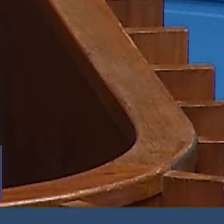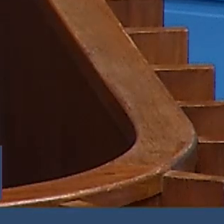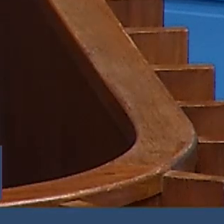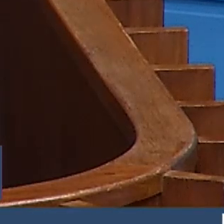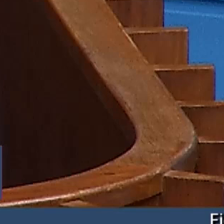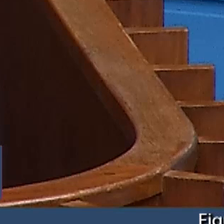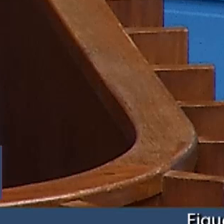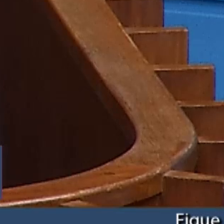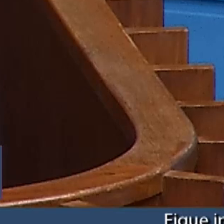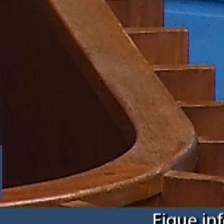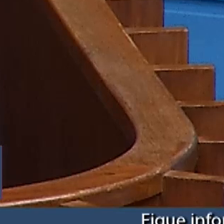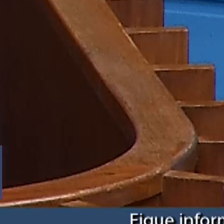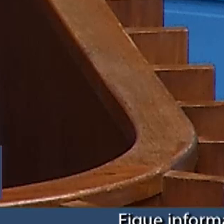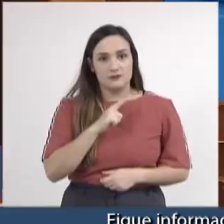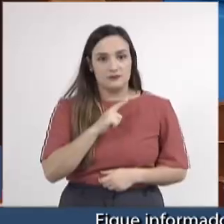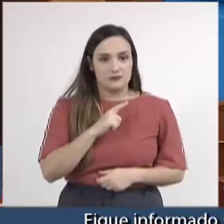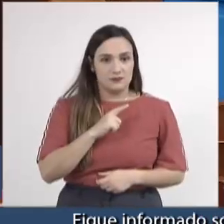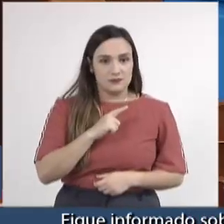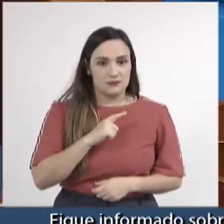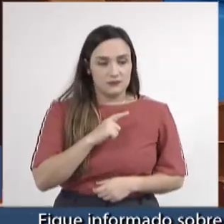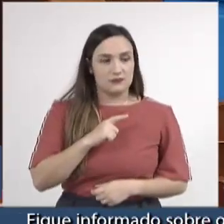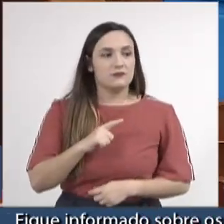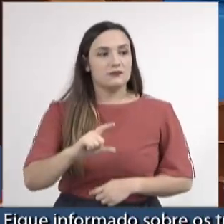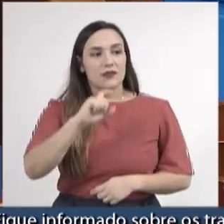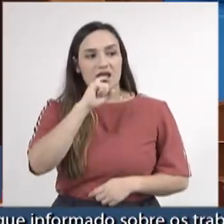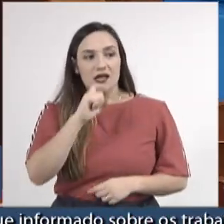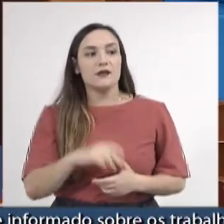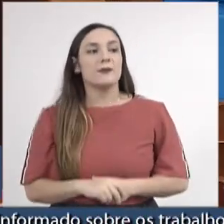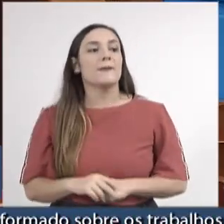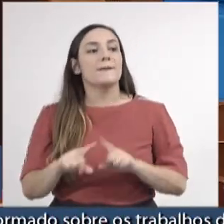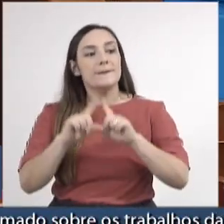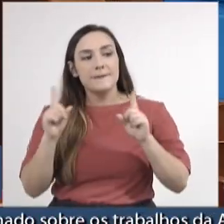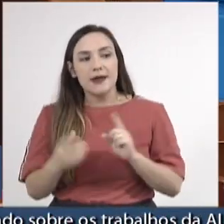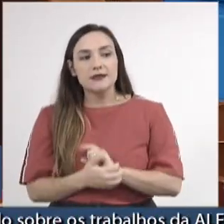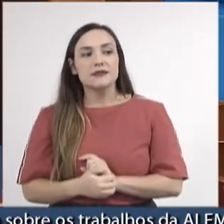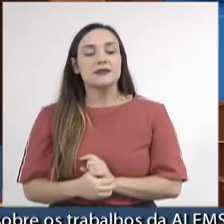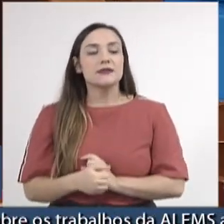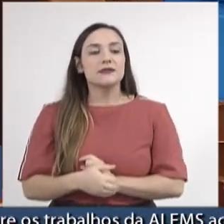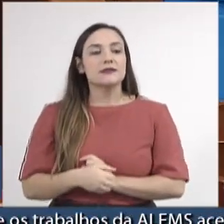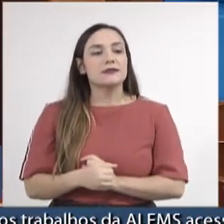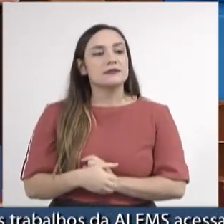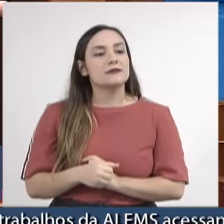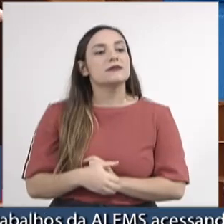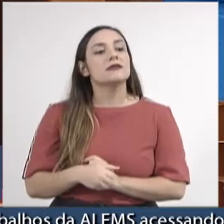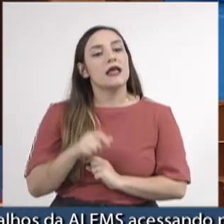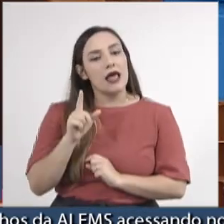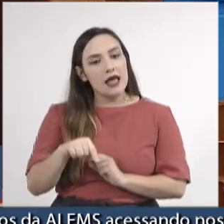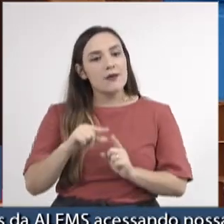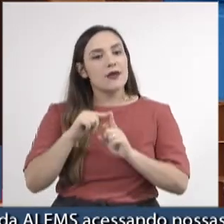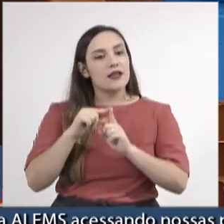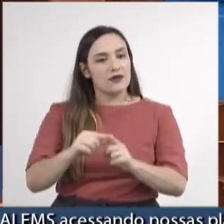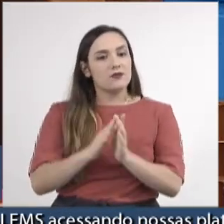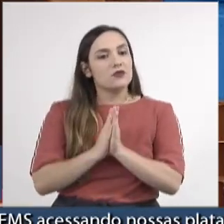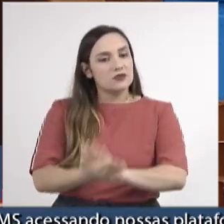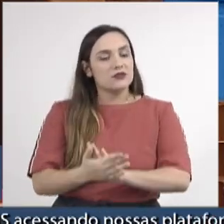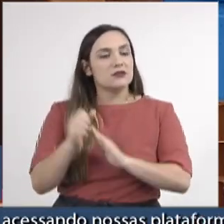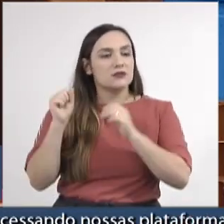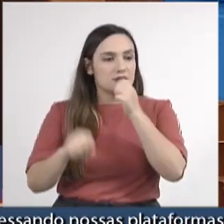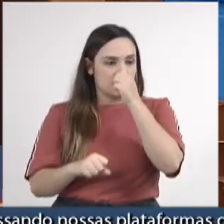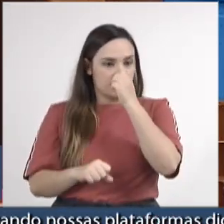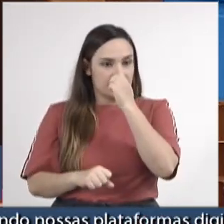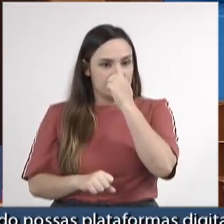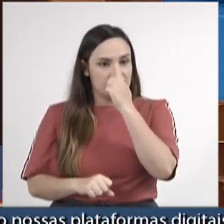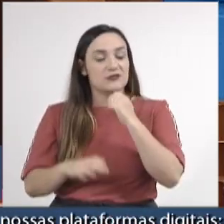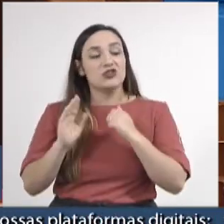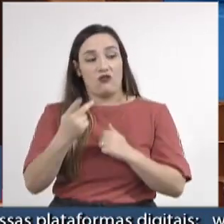daquelas pessoas, mas não deixa de ser um ato de racismo. E, conforme